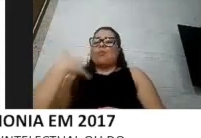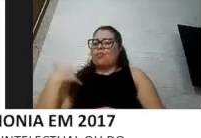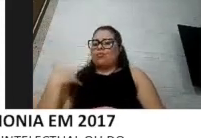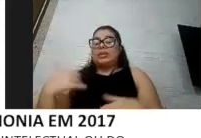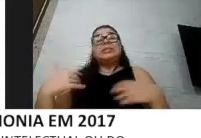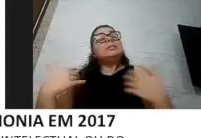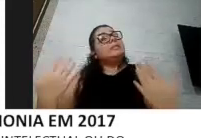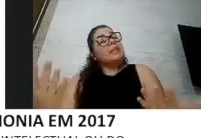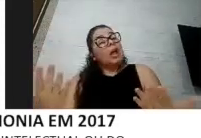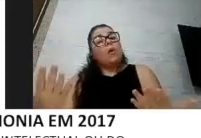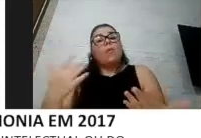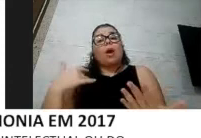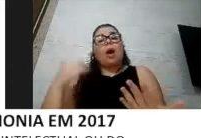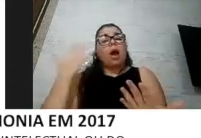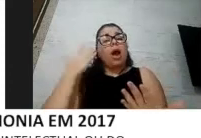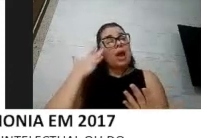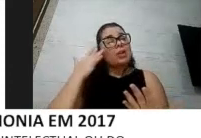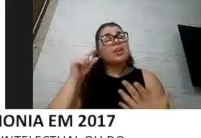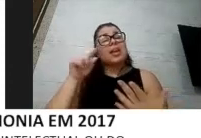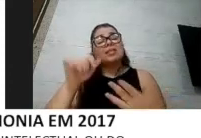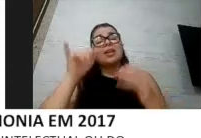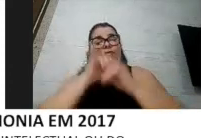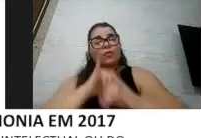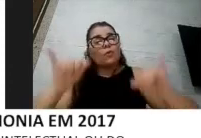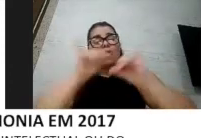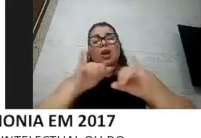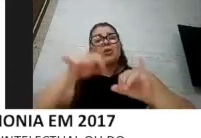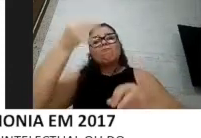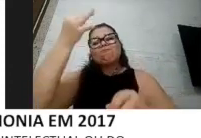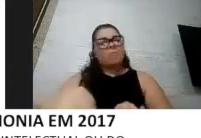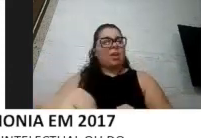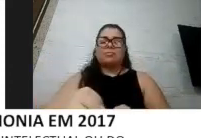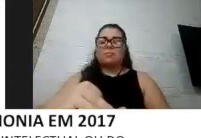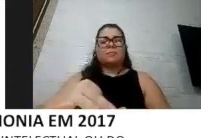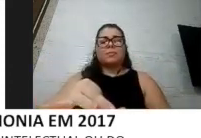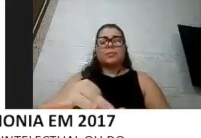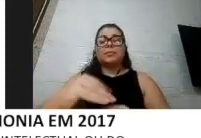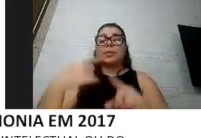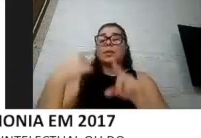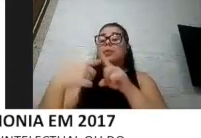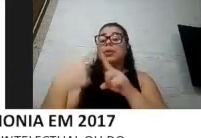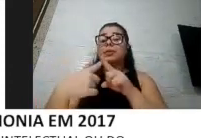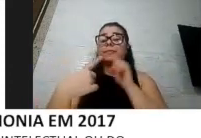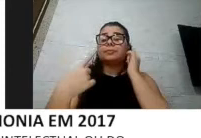informação não é verdadeira. Por quê?